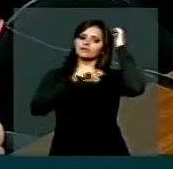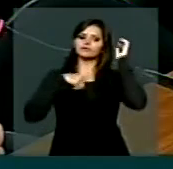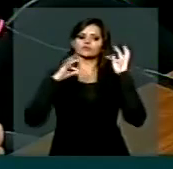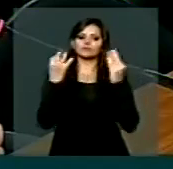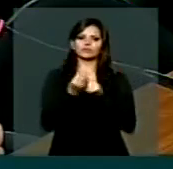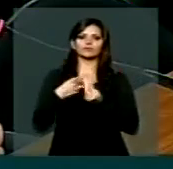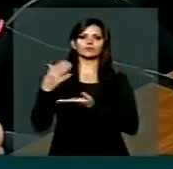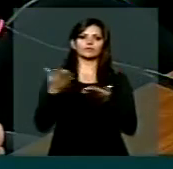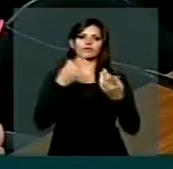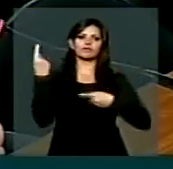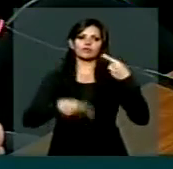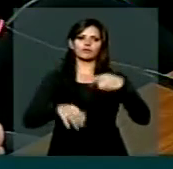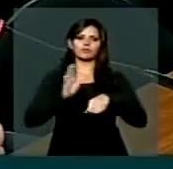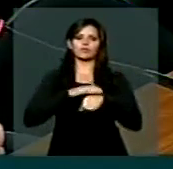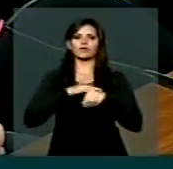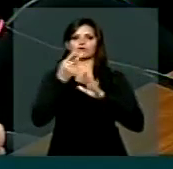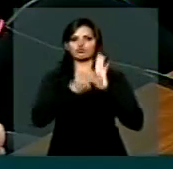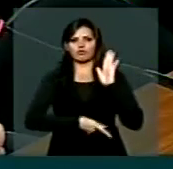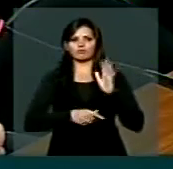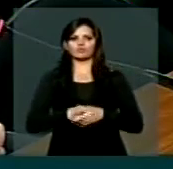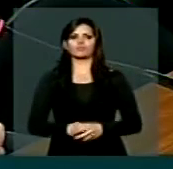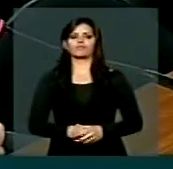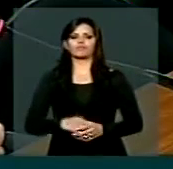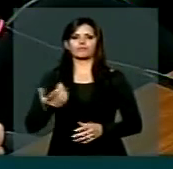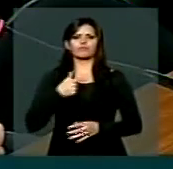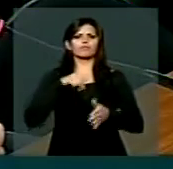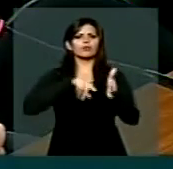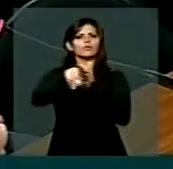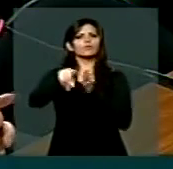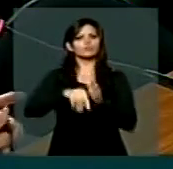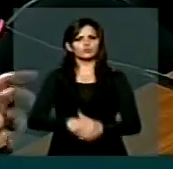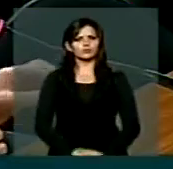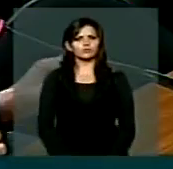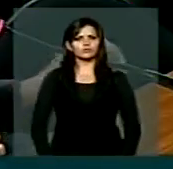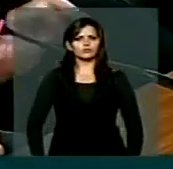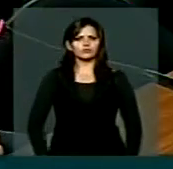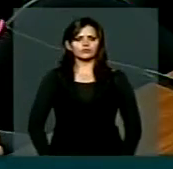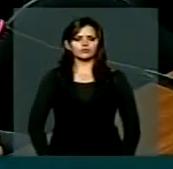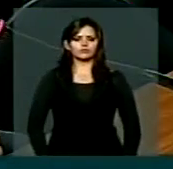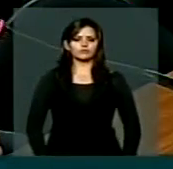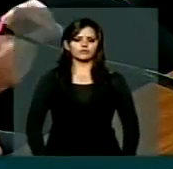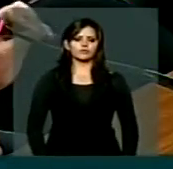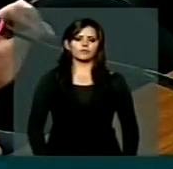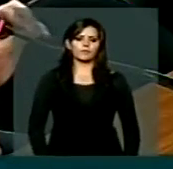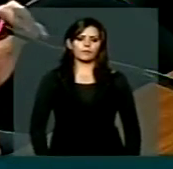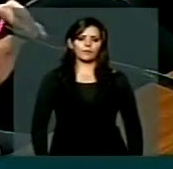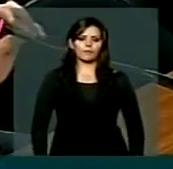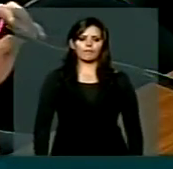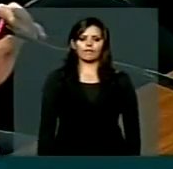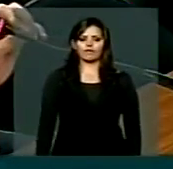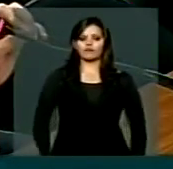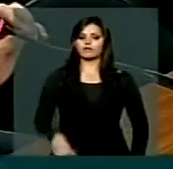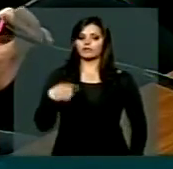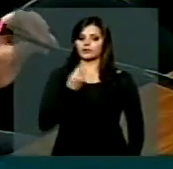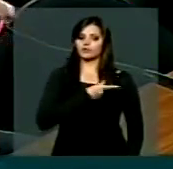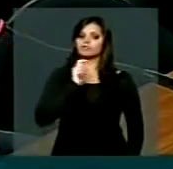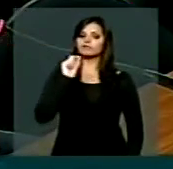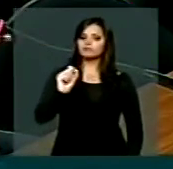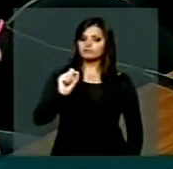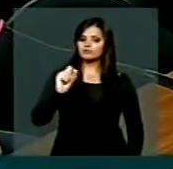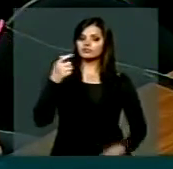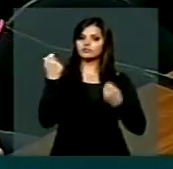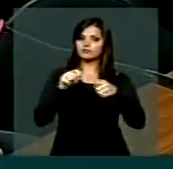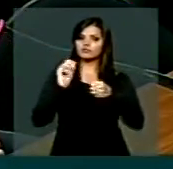uma série de iniciativas nesse sentido. Fica aqui a minha pergunta o seguinte, o que nós teremos que